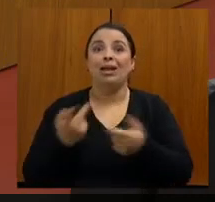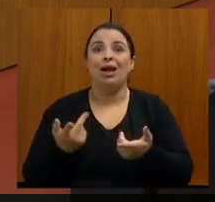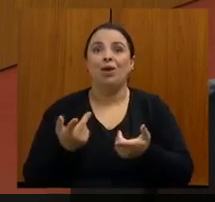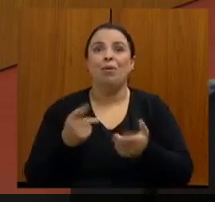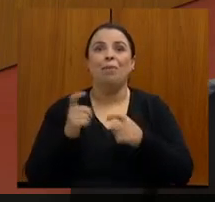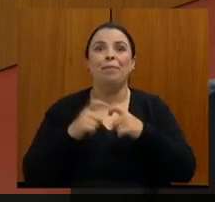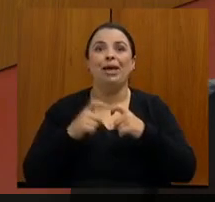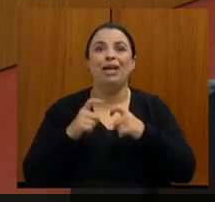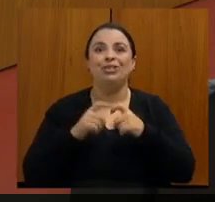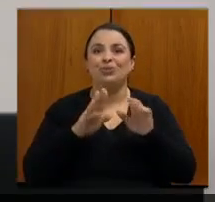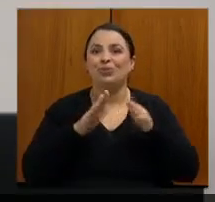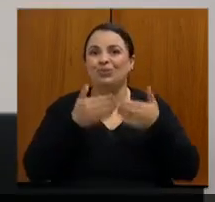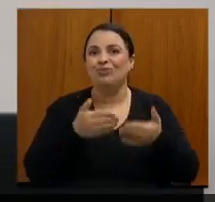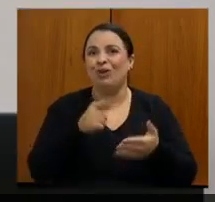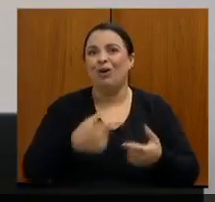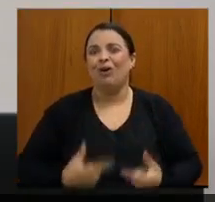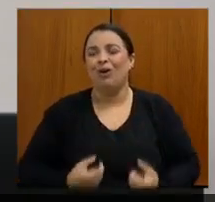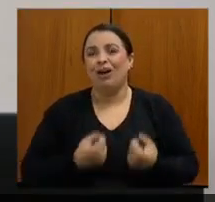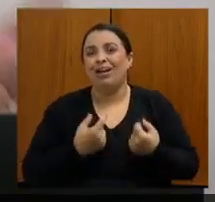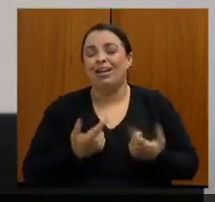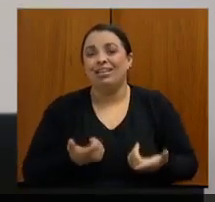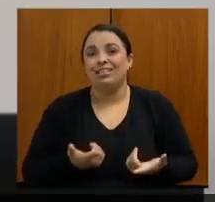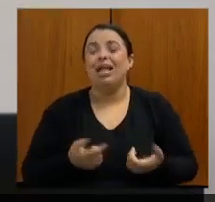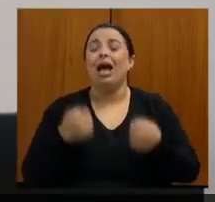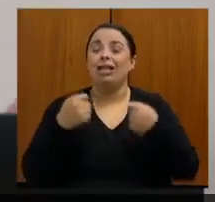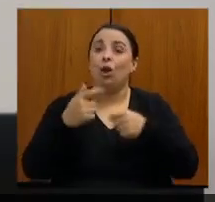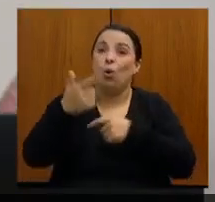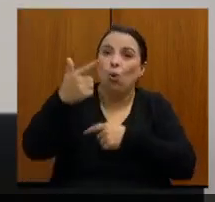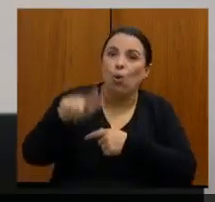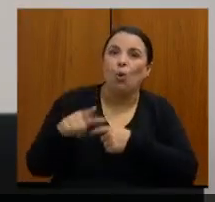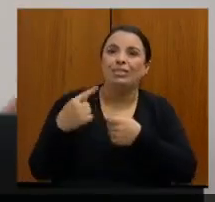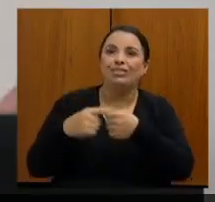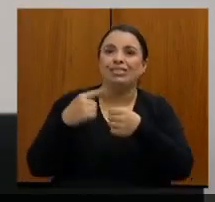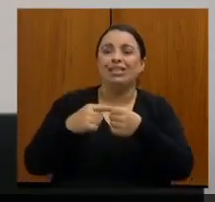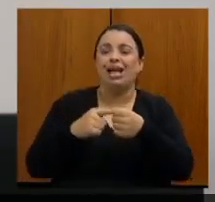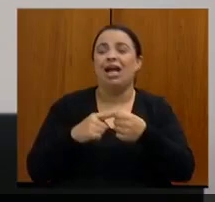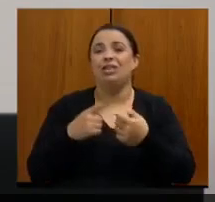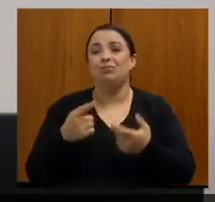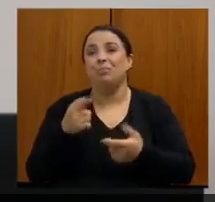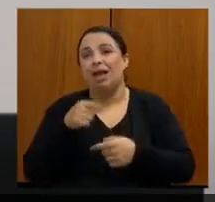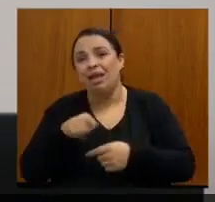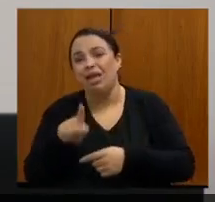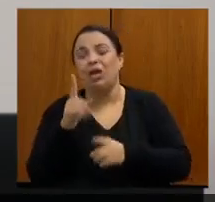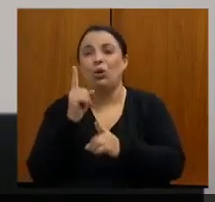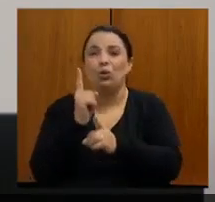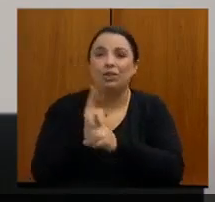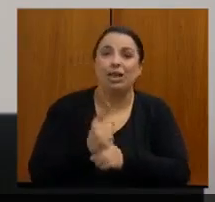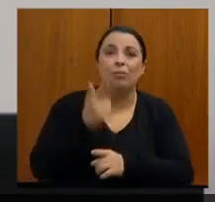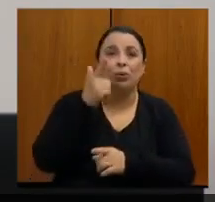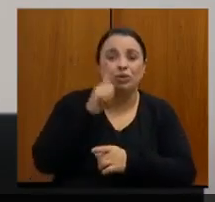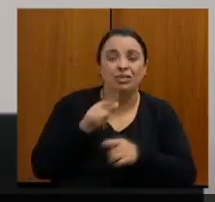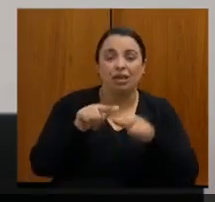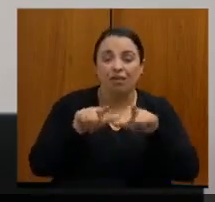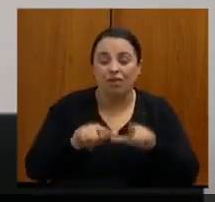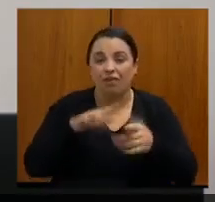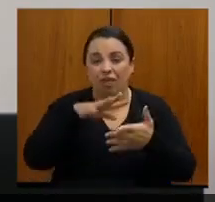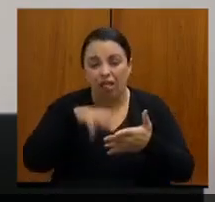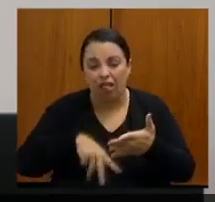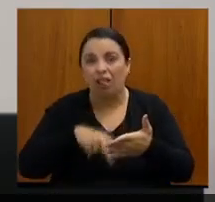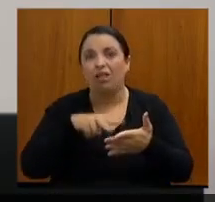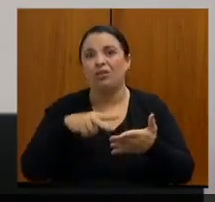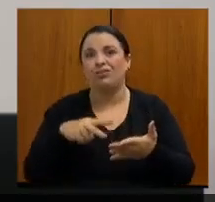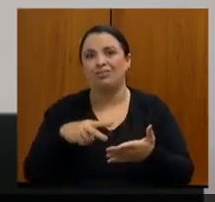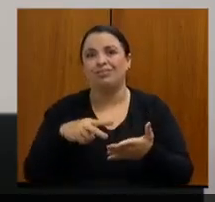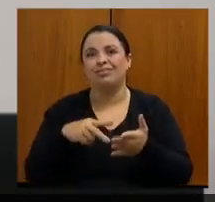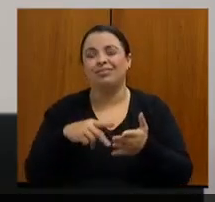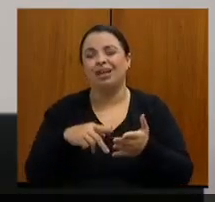que encaminhar esse paciente para uma outra cidade de referência para estar encontrando um mastologista para discutir o laudo da mamografia. A carreta,